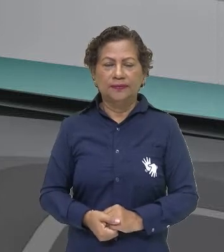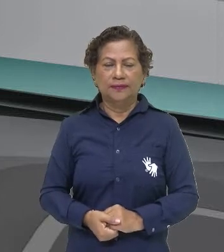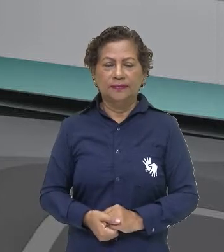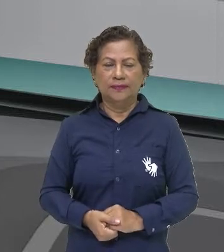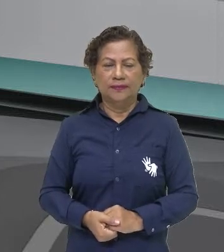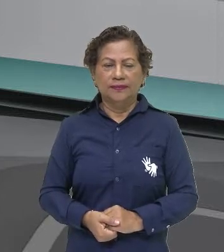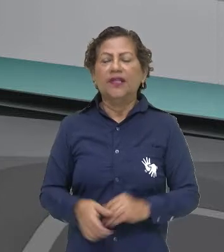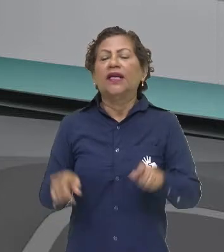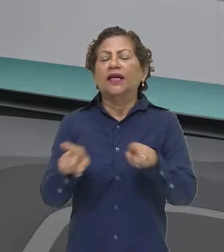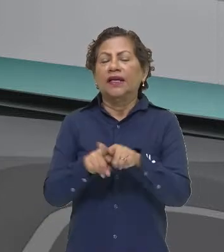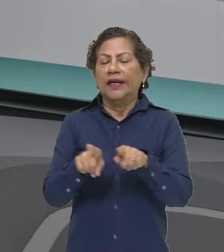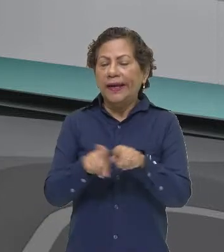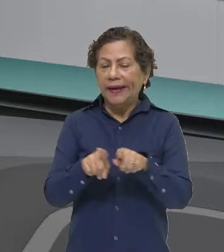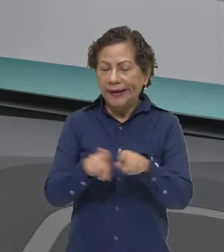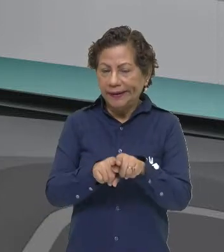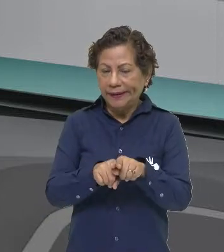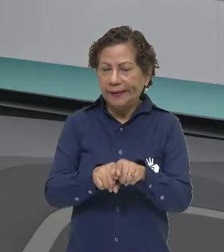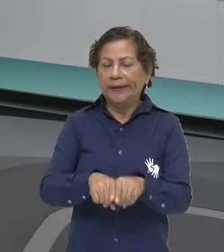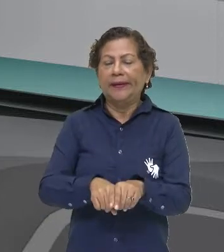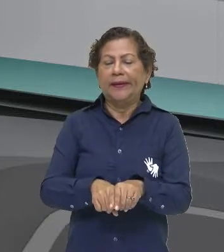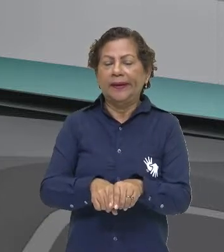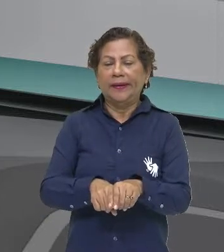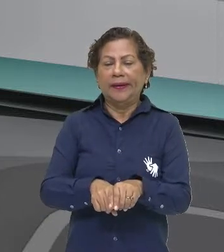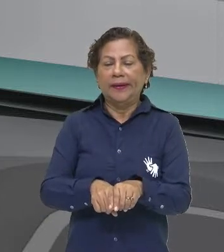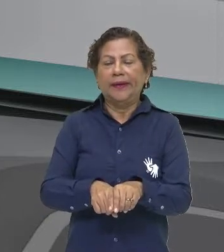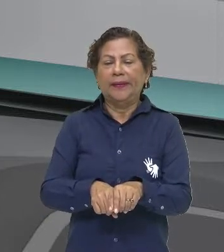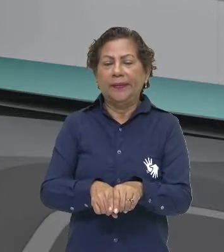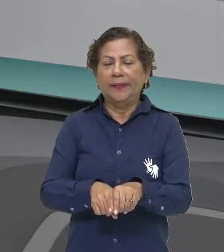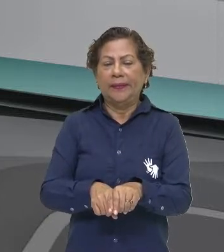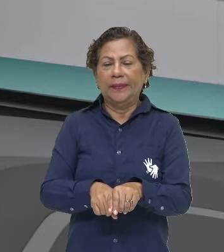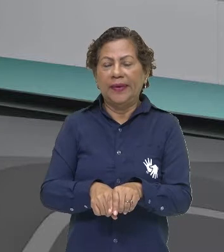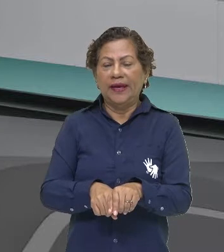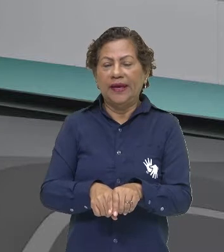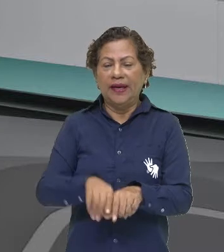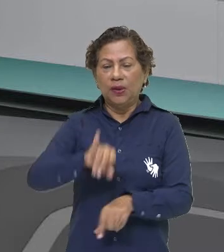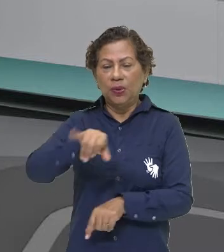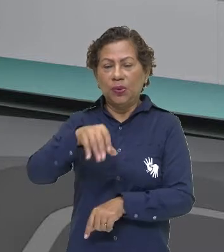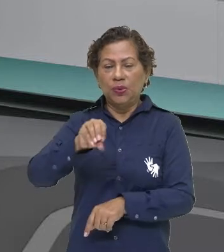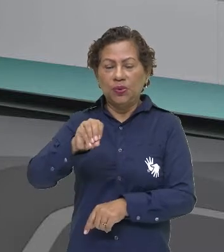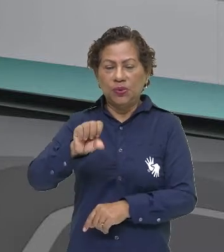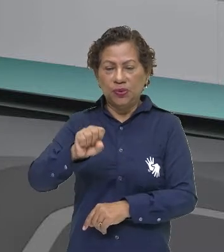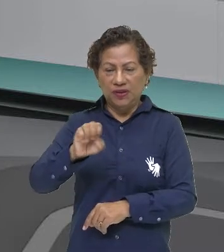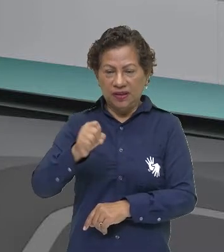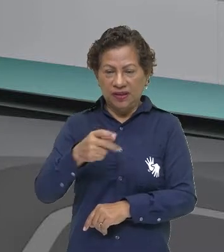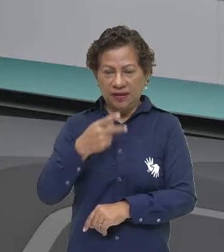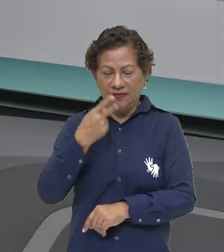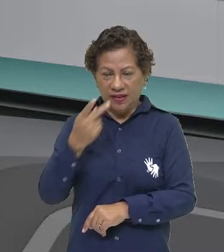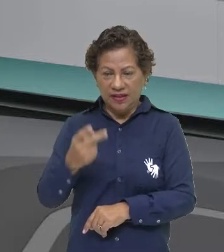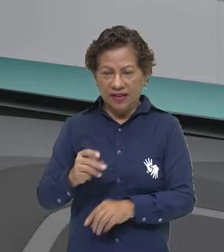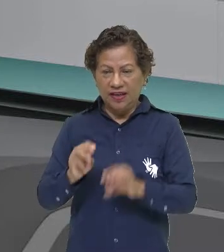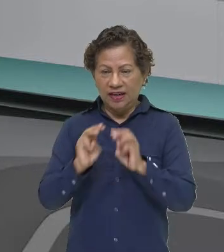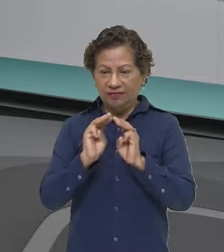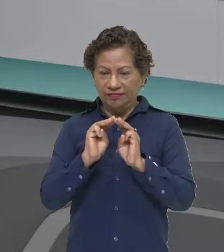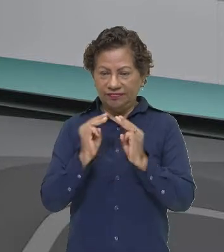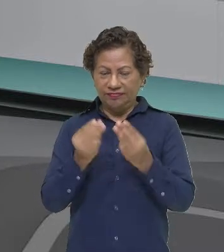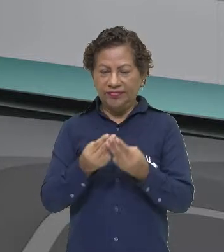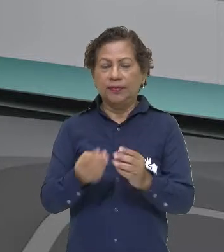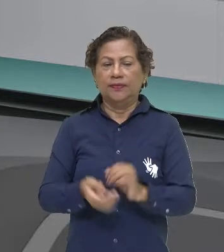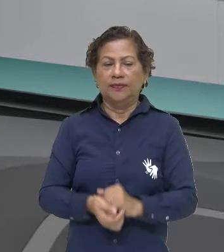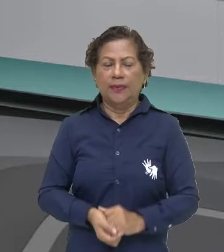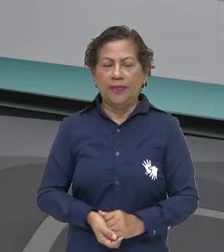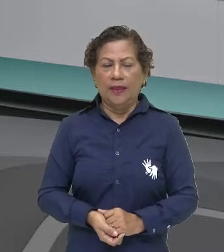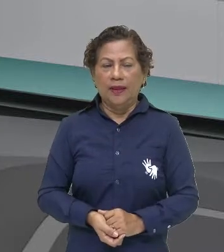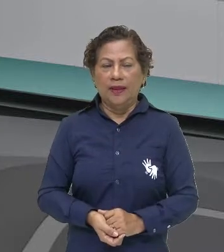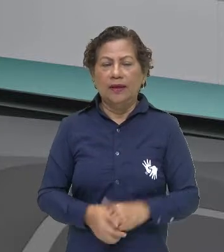Então, meus queridos, o José, ele está falando que são células. Bem, isso aqui